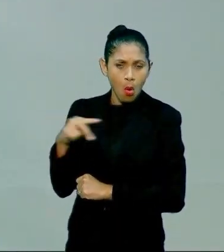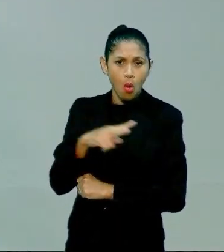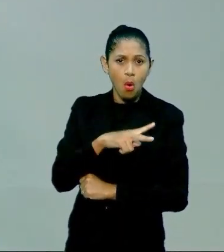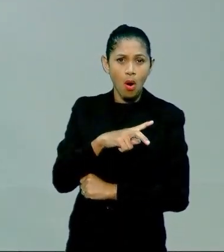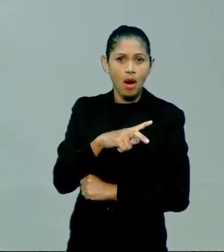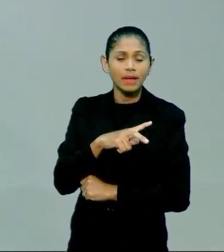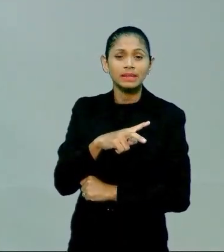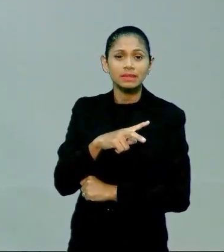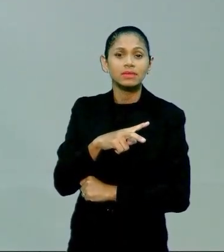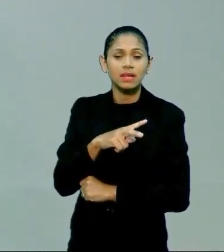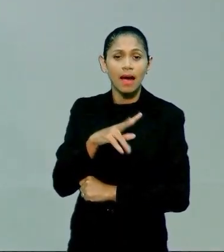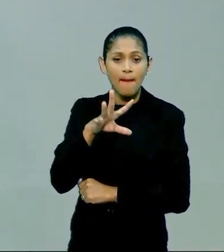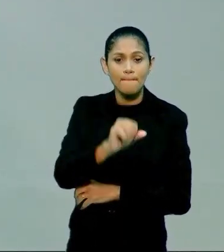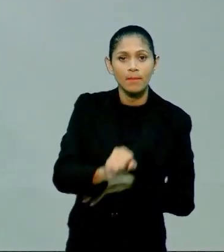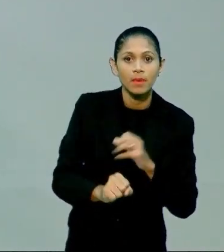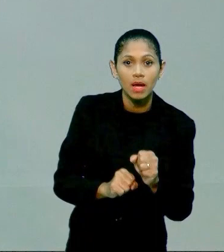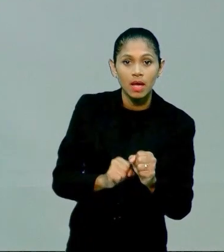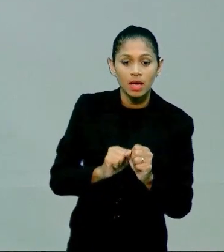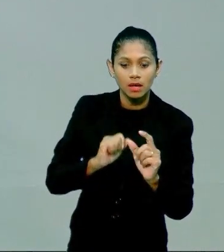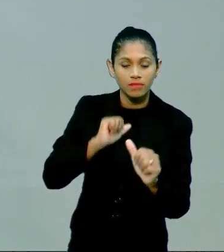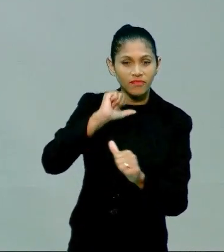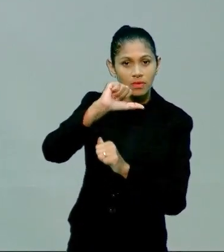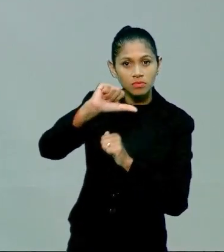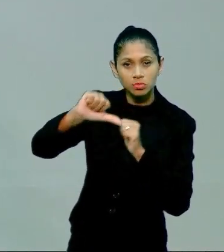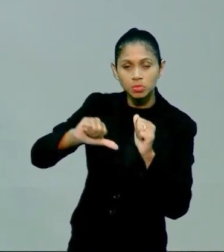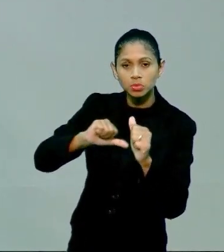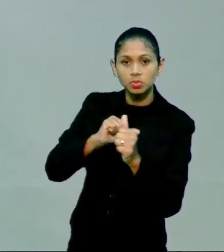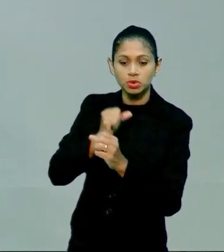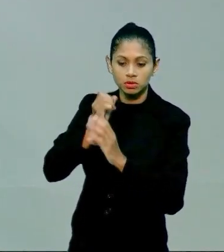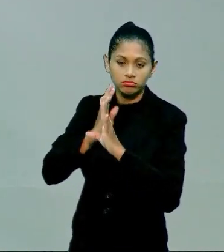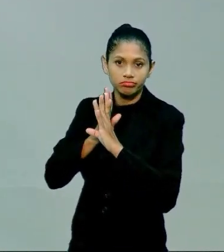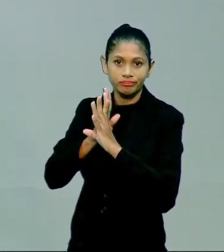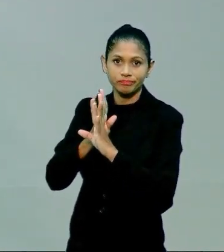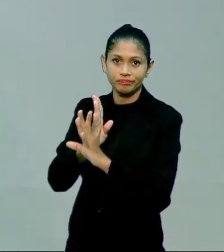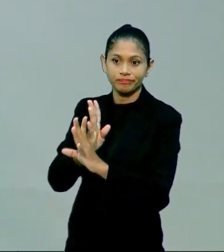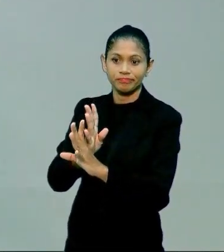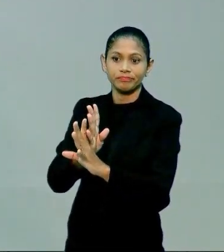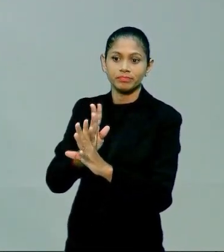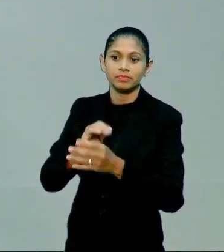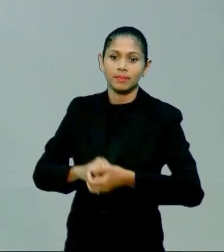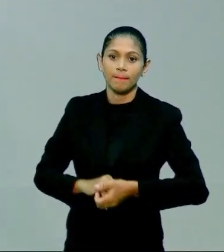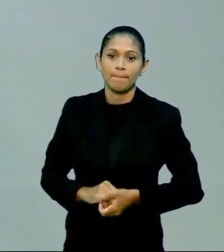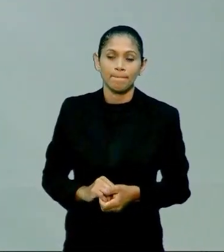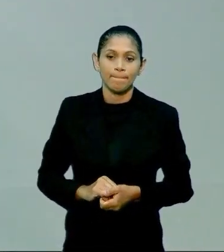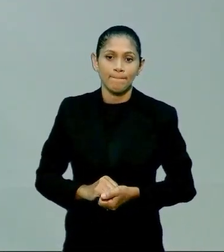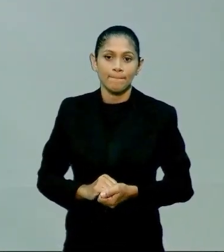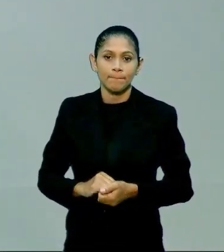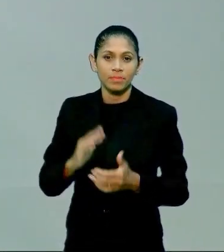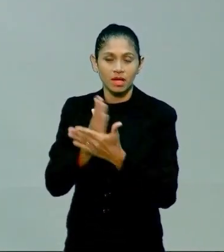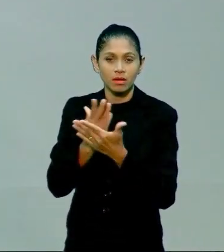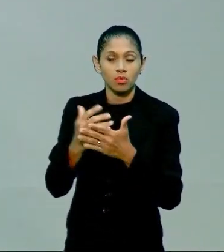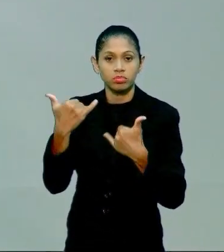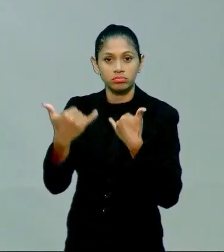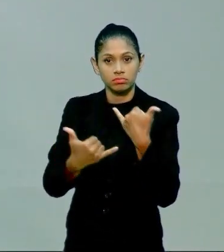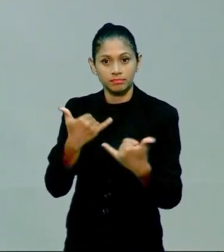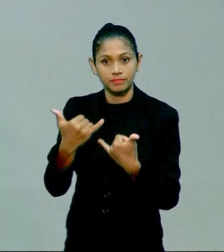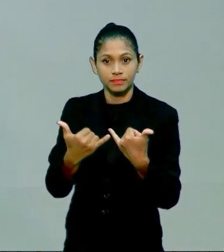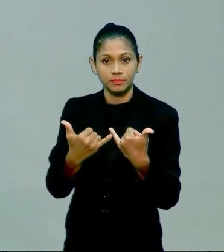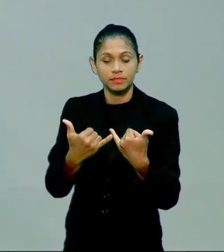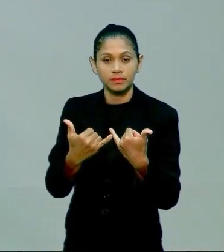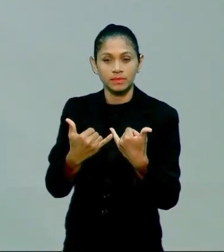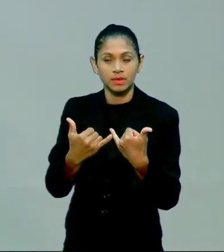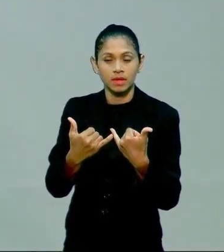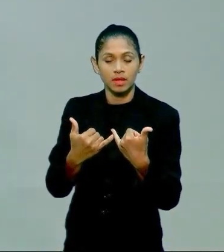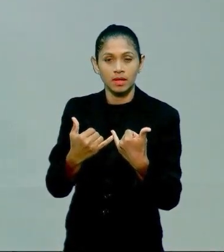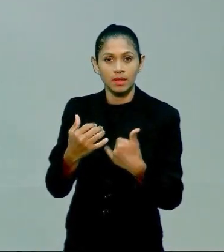questão de pega e foge pega e foge e algumas das brincadeiras por exemplo tal qual terra e mar que não estava na